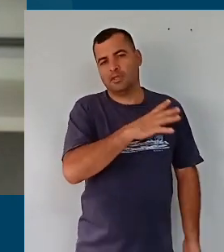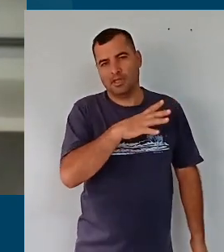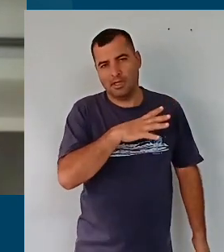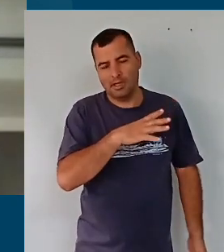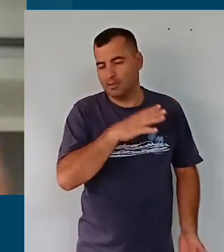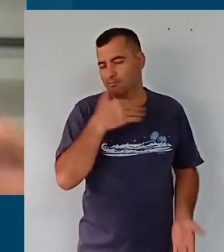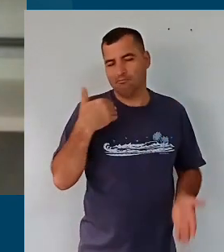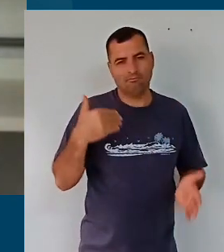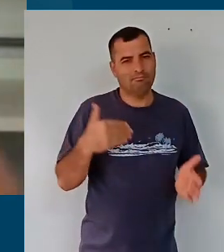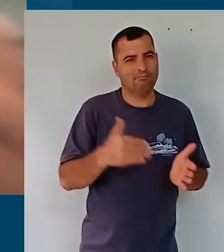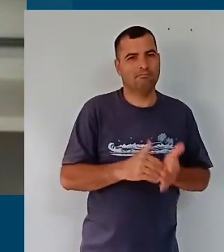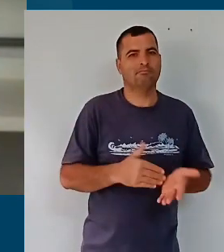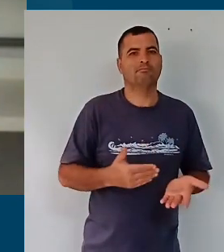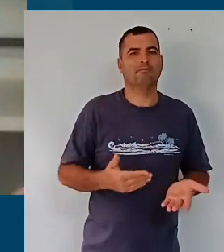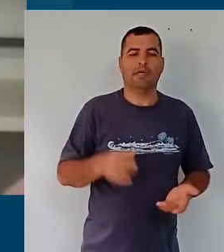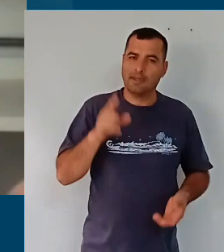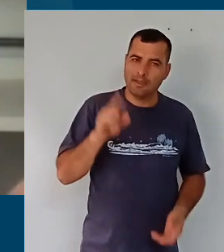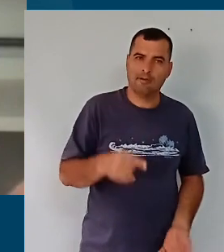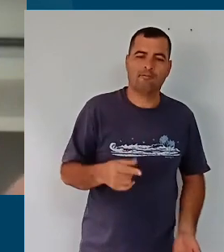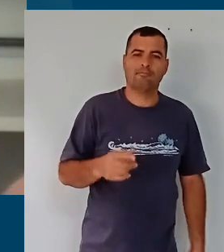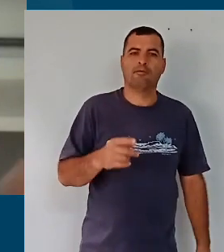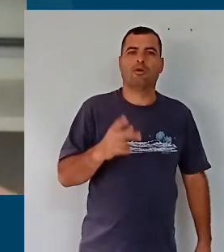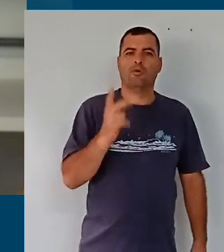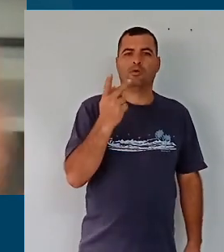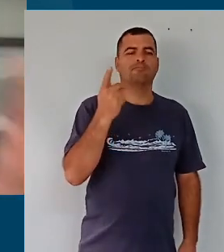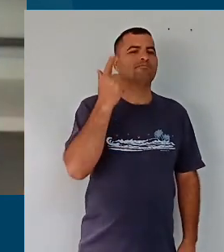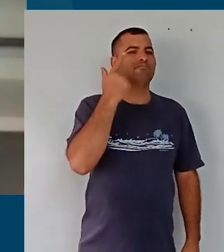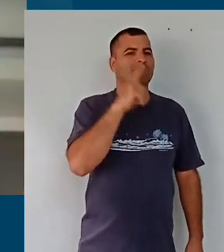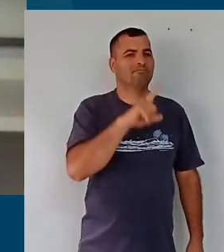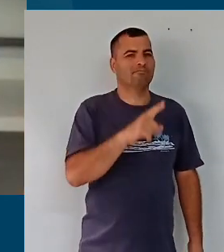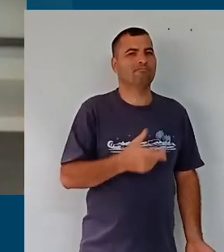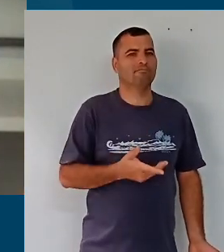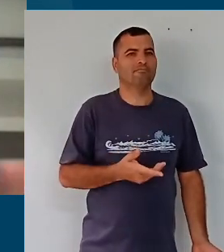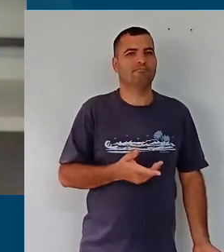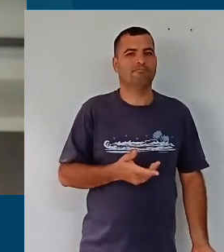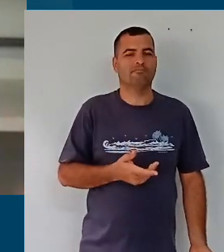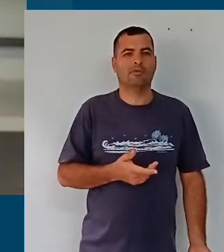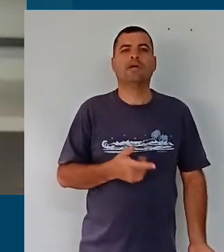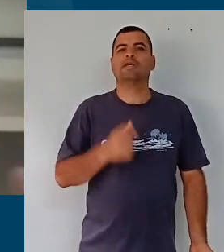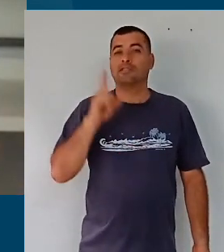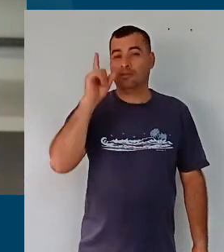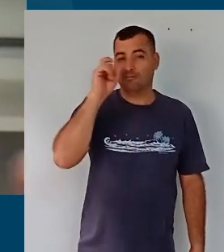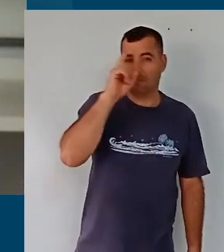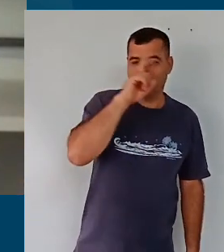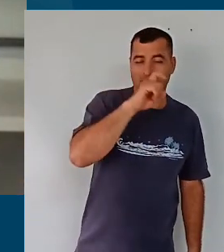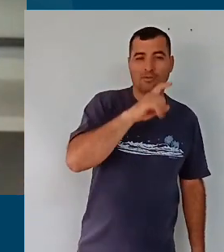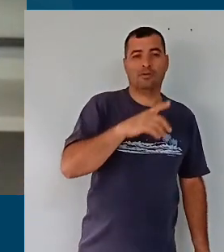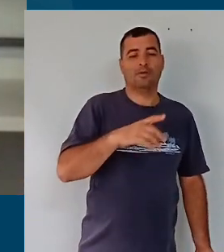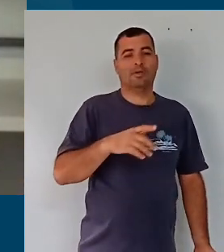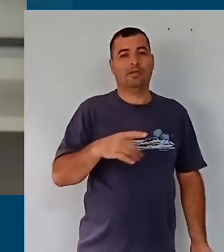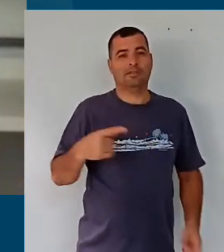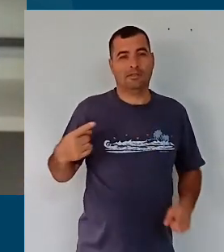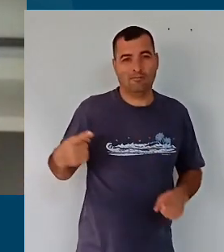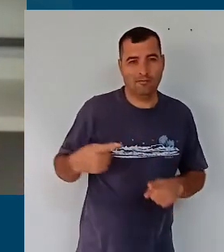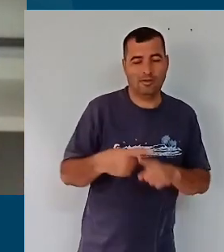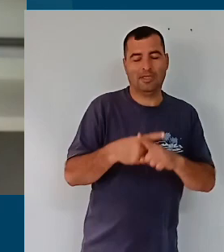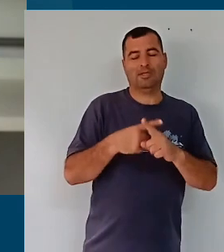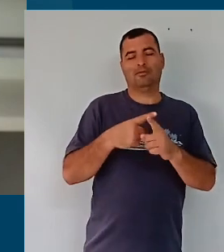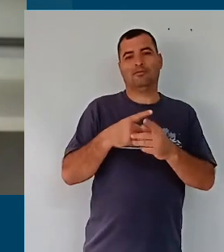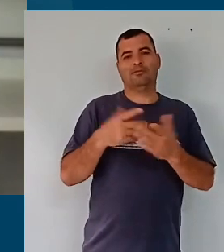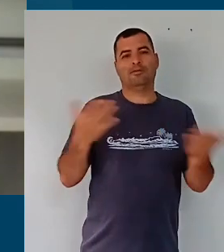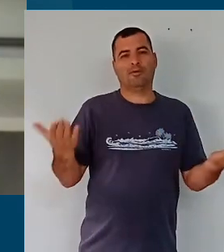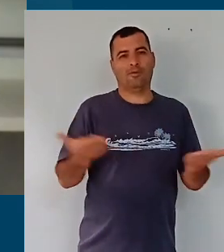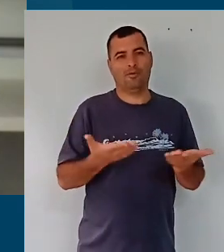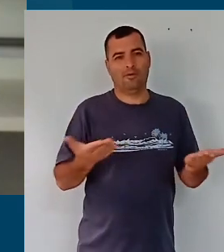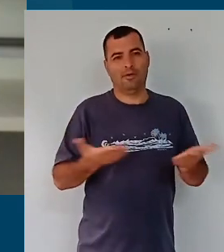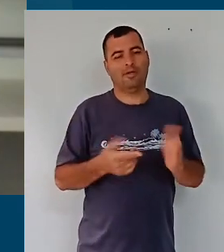e é isso que o município de Hortolândia, mesmo numa condição complexa, desafiadora, como foi essa,